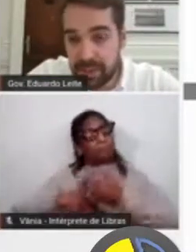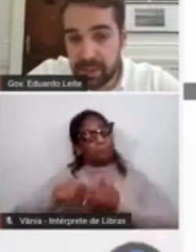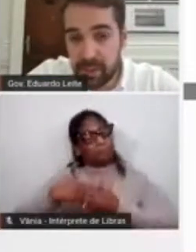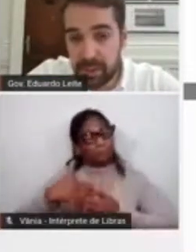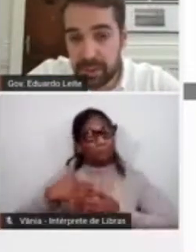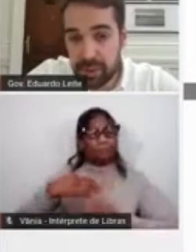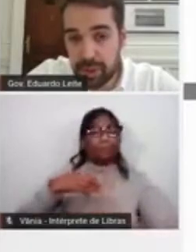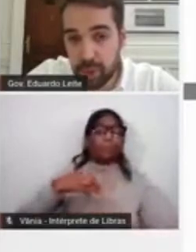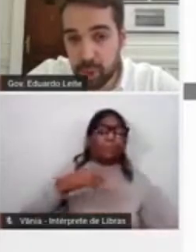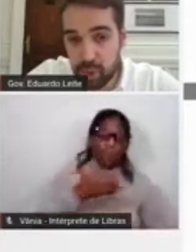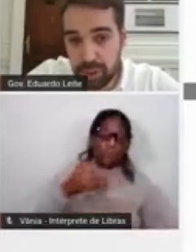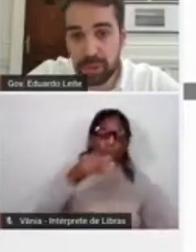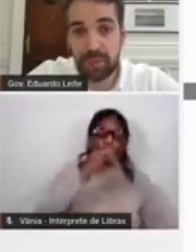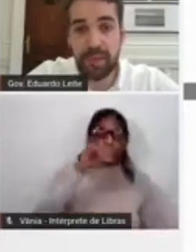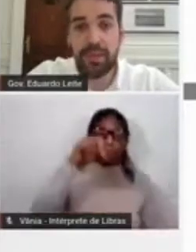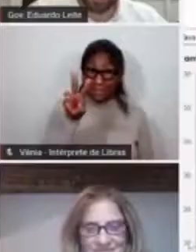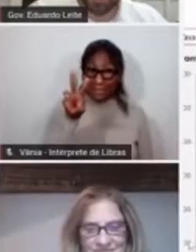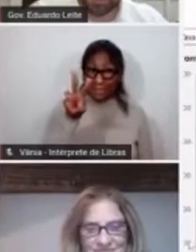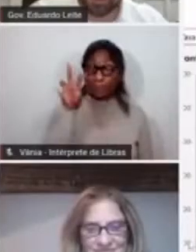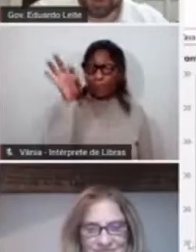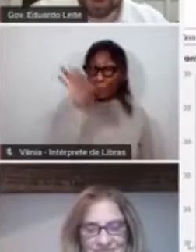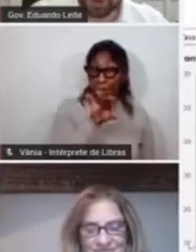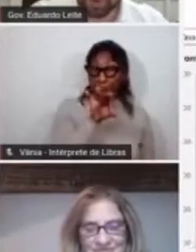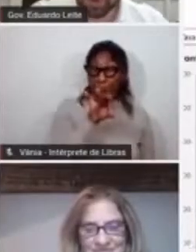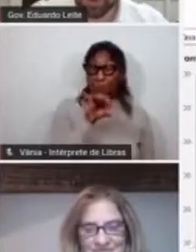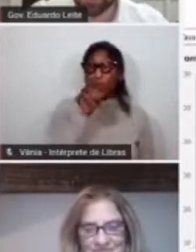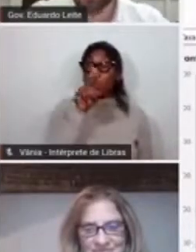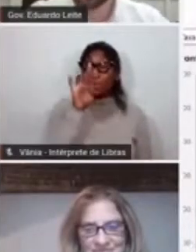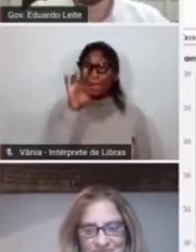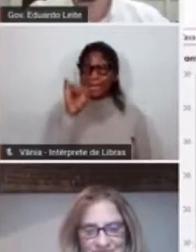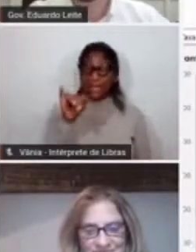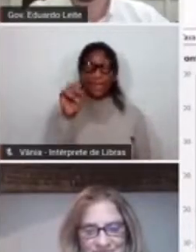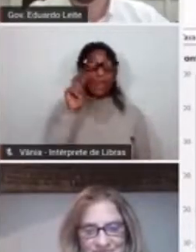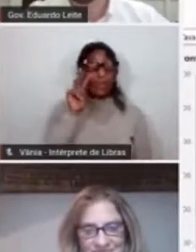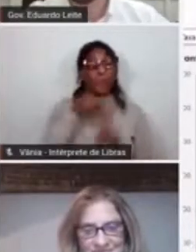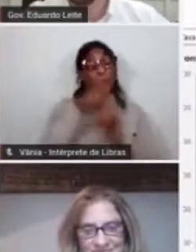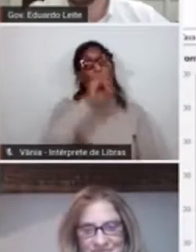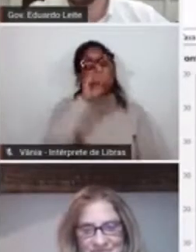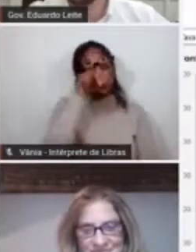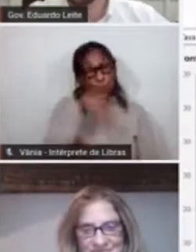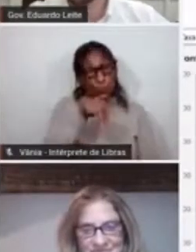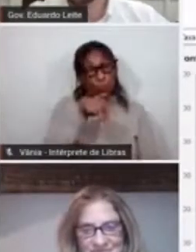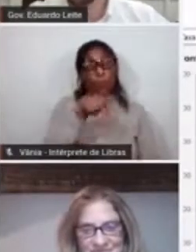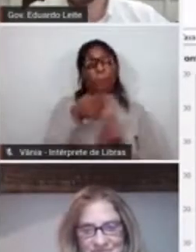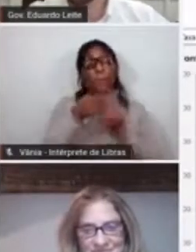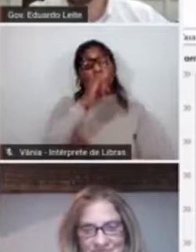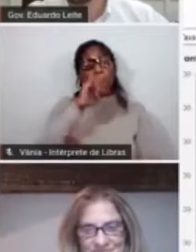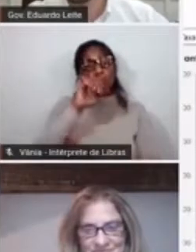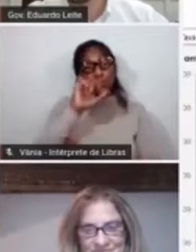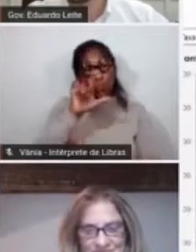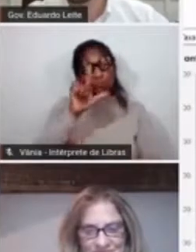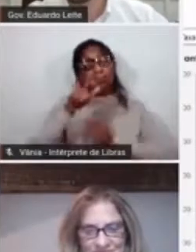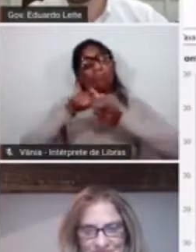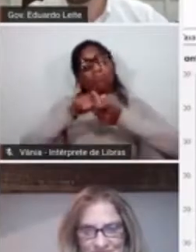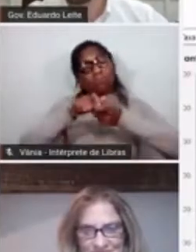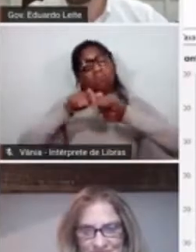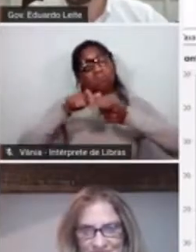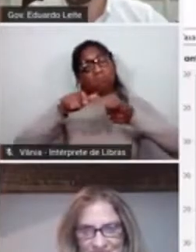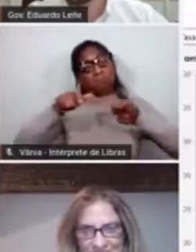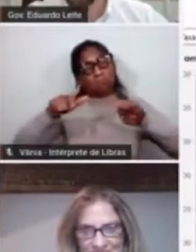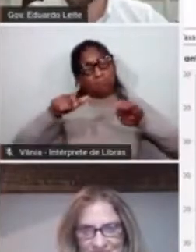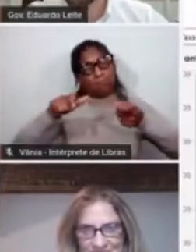flexibilização para as próximas semanas A gente observou junho e julho crescendo e